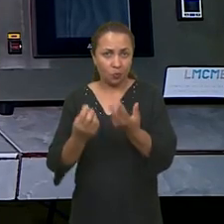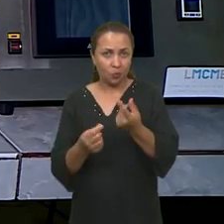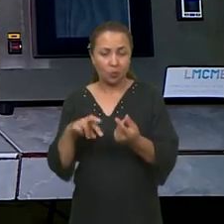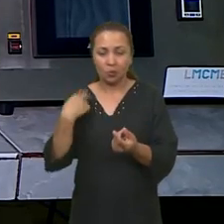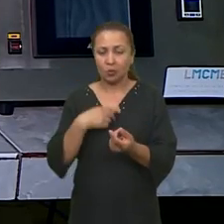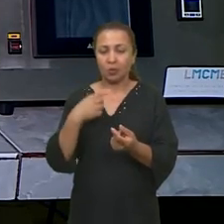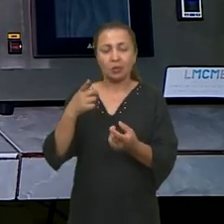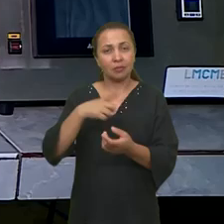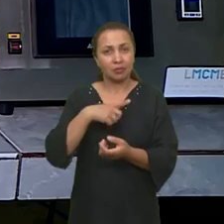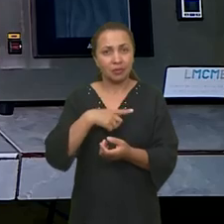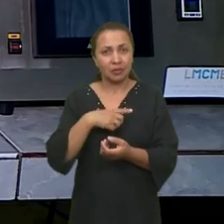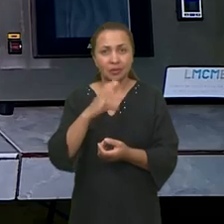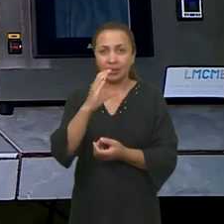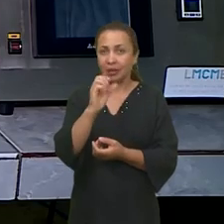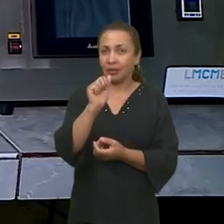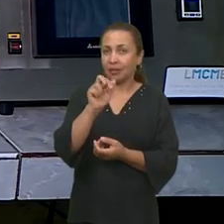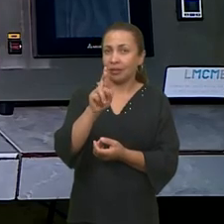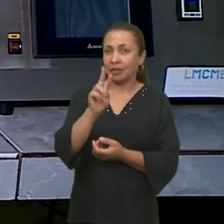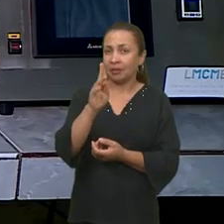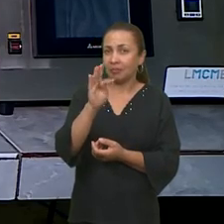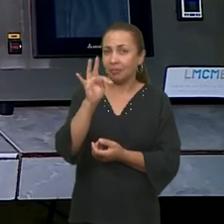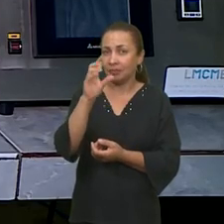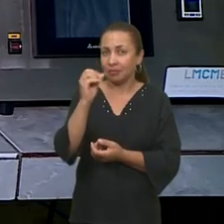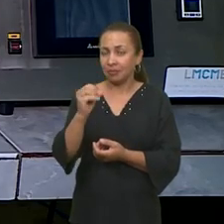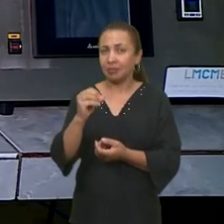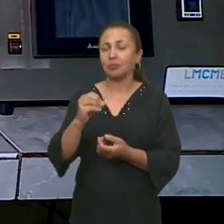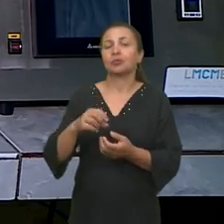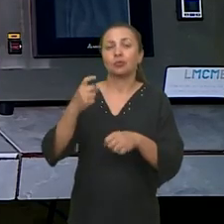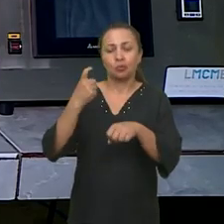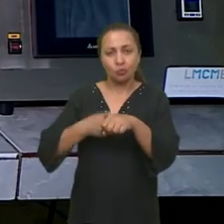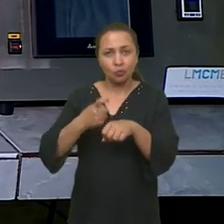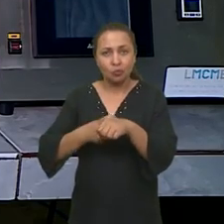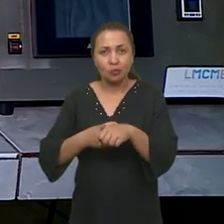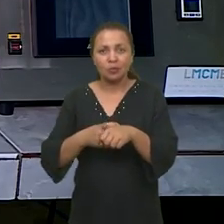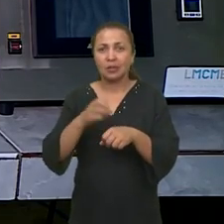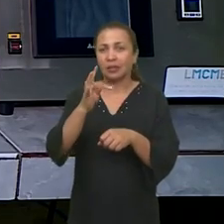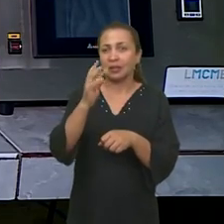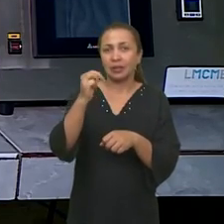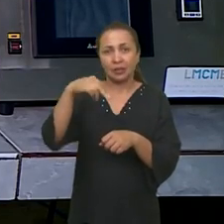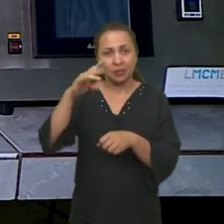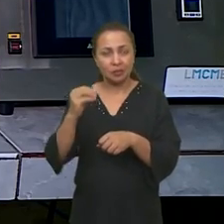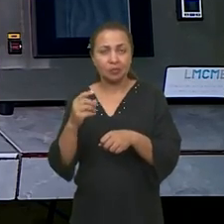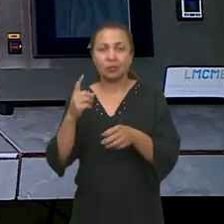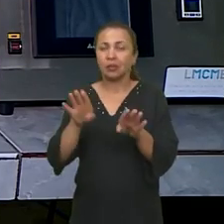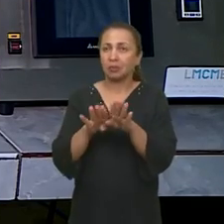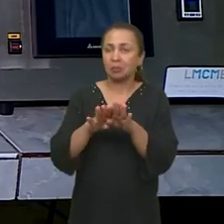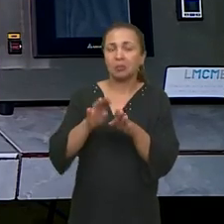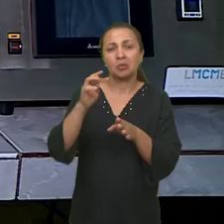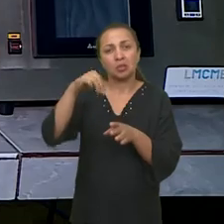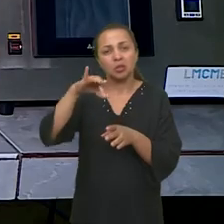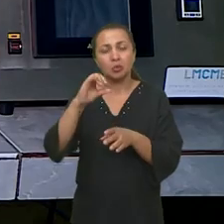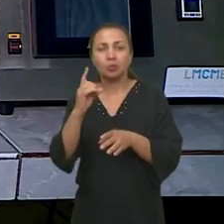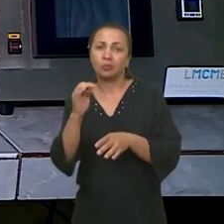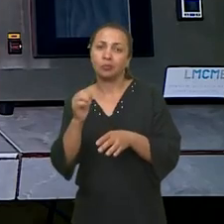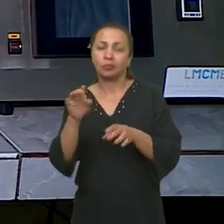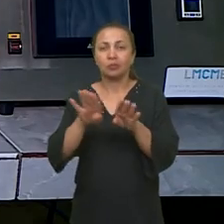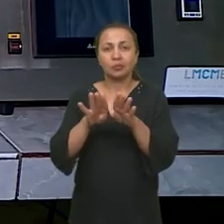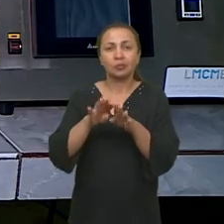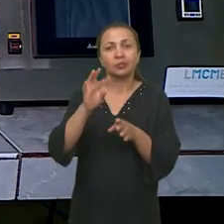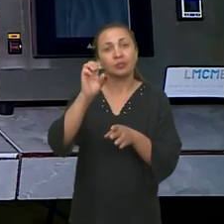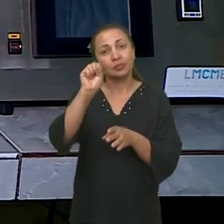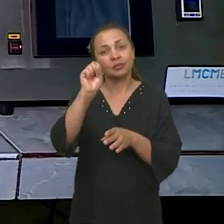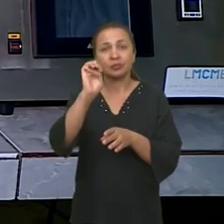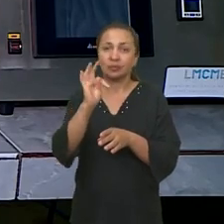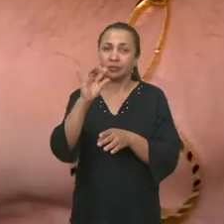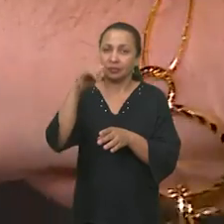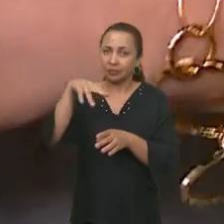nós obtemos carbetos de metais refratários, como carbeto de tanto, carbeto de nióbio, carbeto de turistênio.